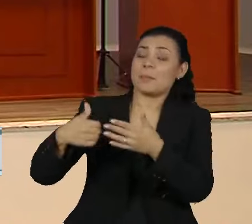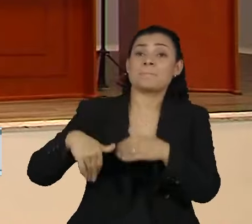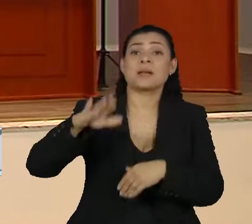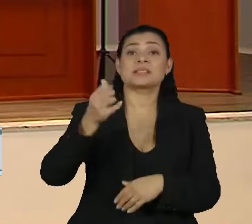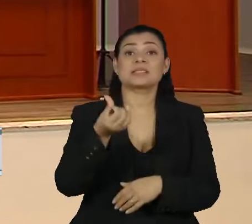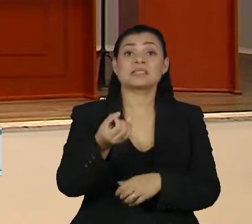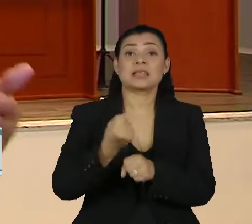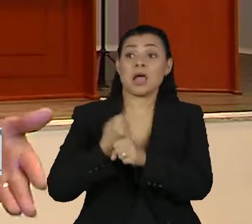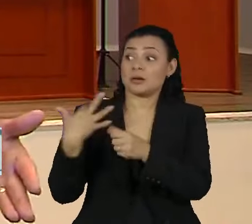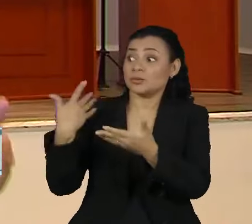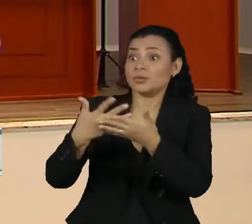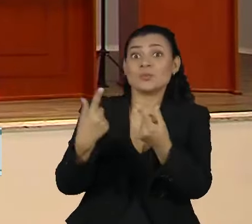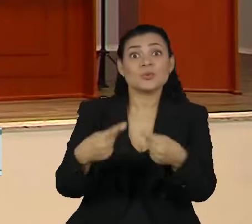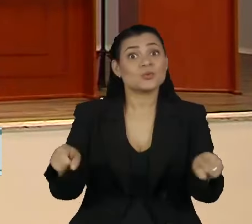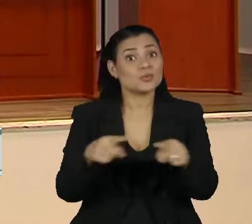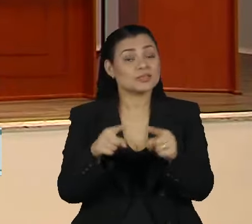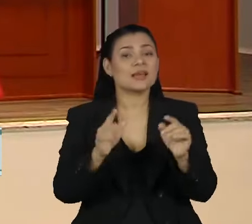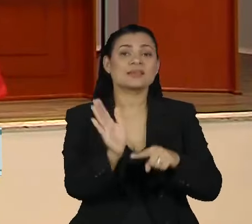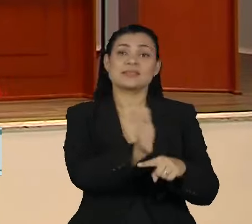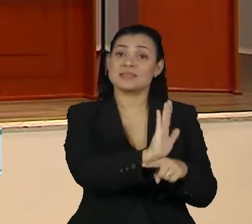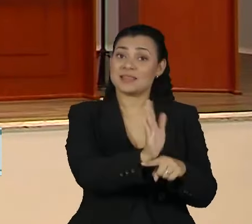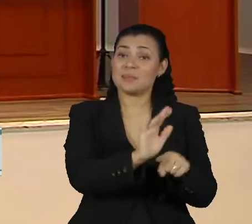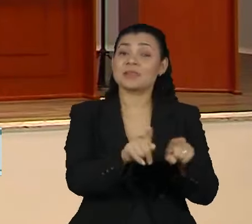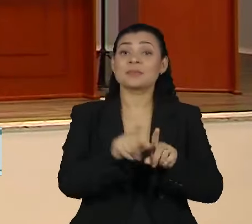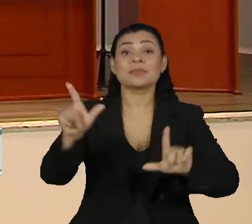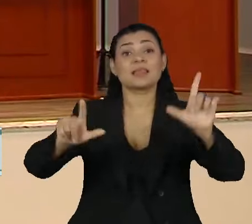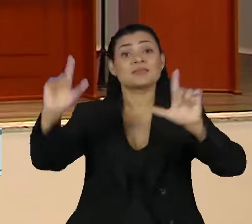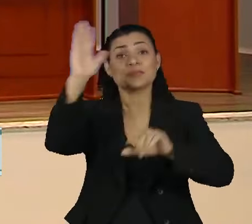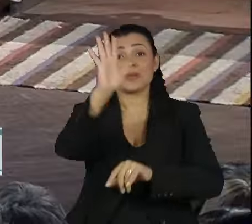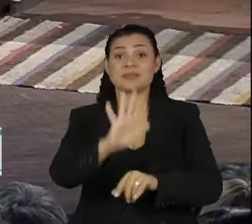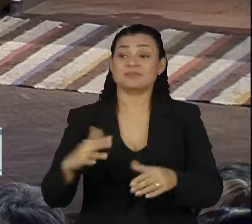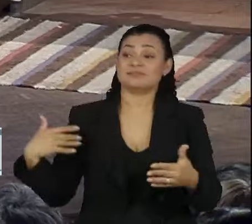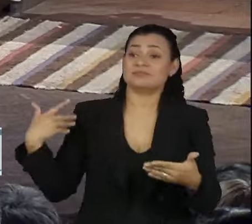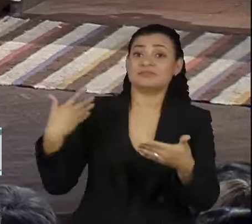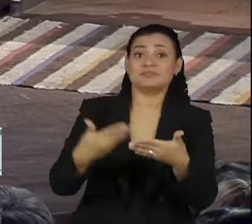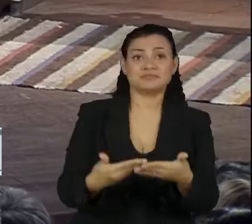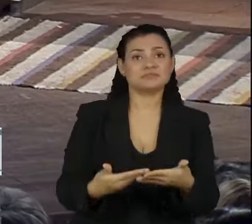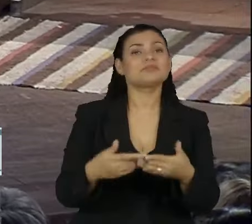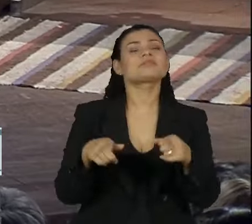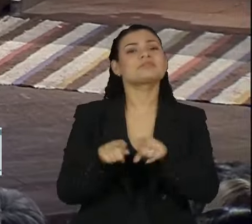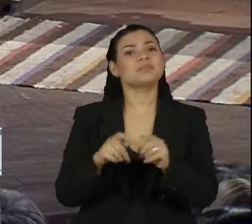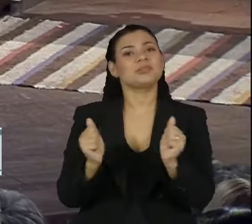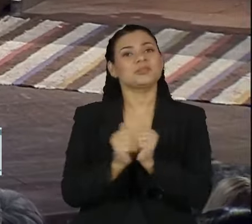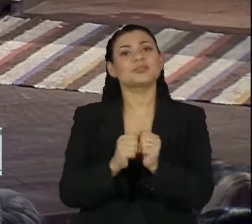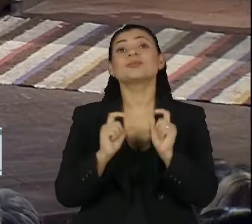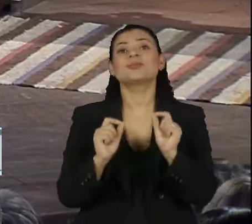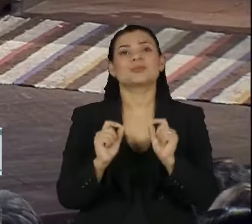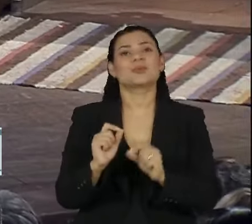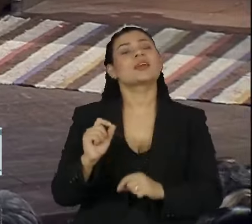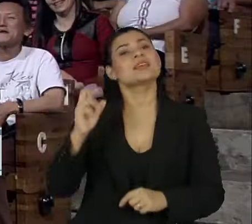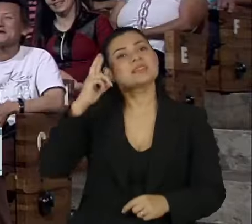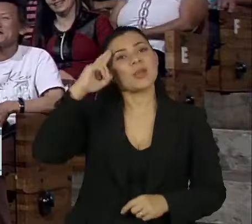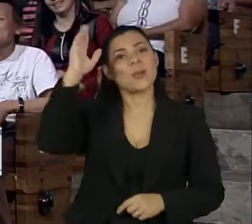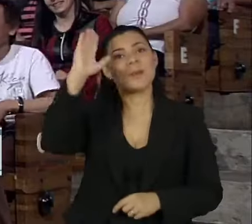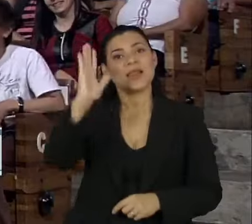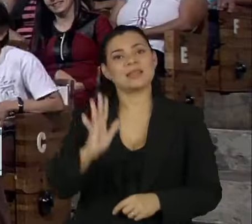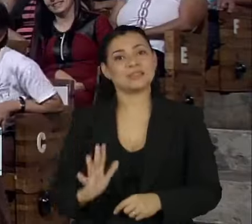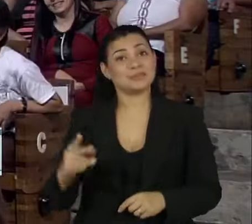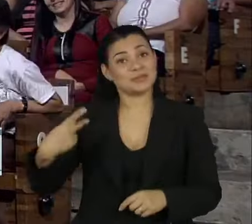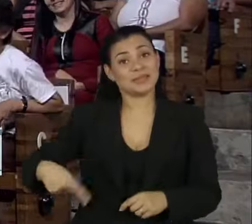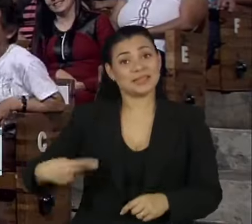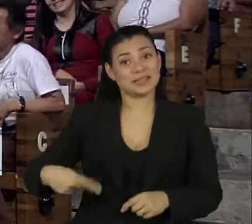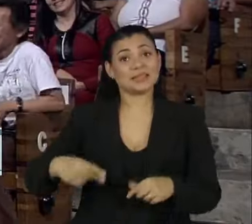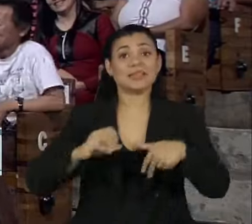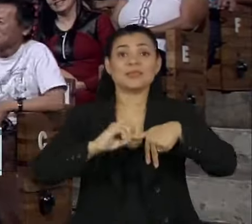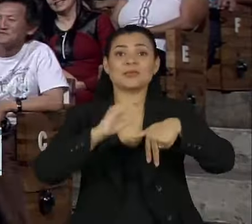60 anos na música, no cinema e na televisão brasileira. Esteve à frente do programa Senhor Brasil, aqui na TV Cultura,